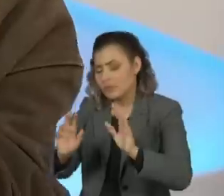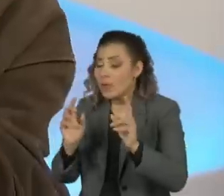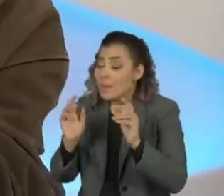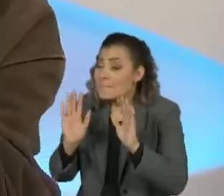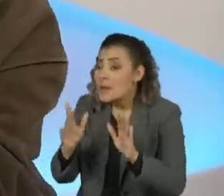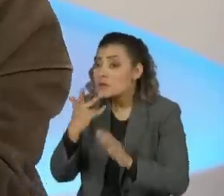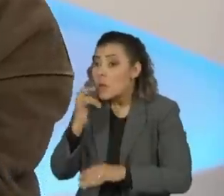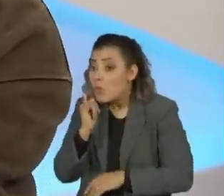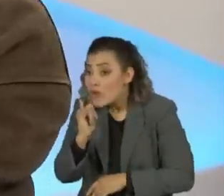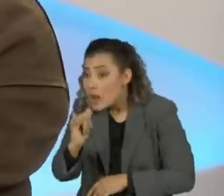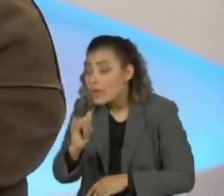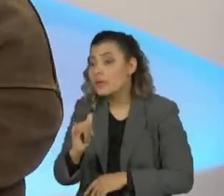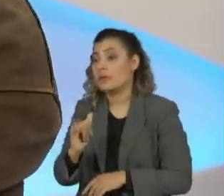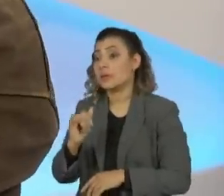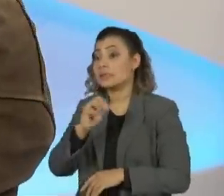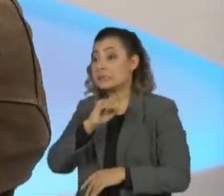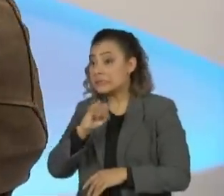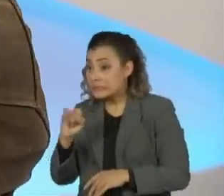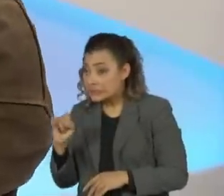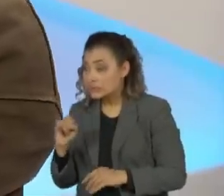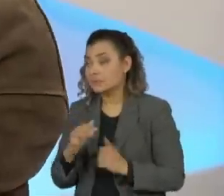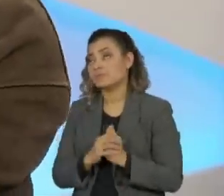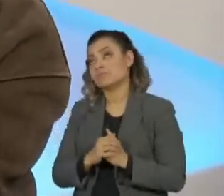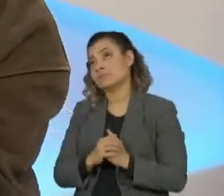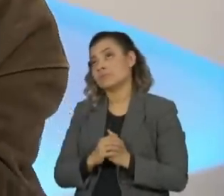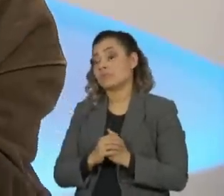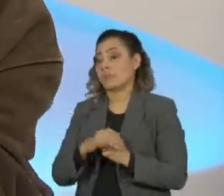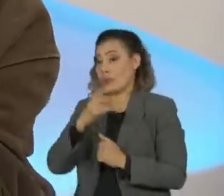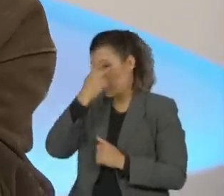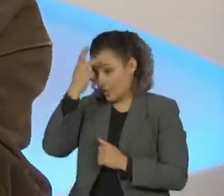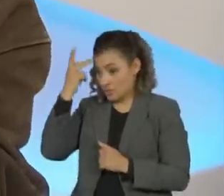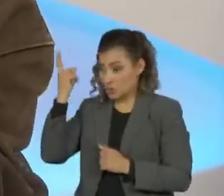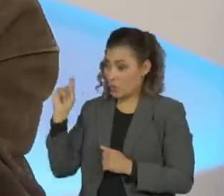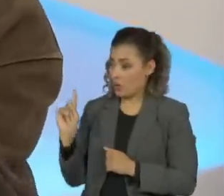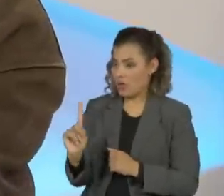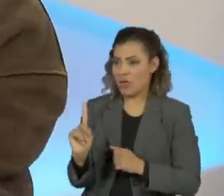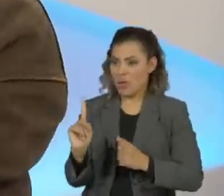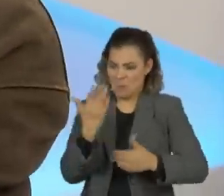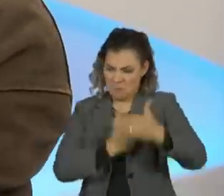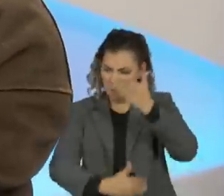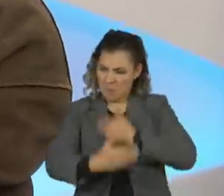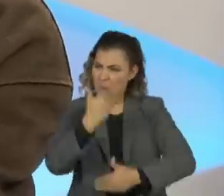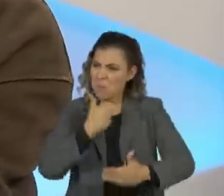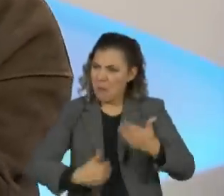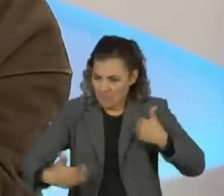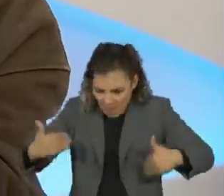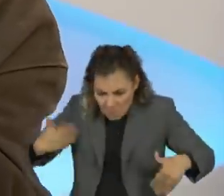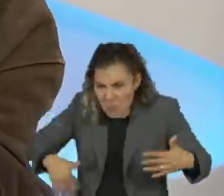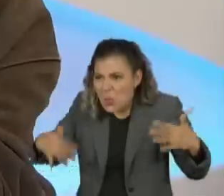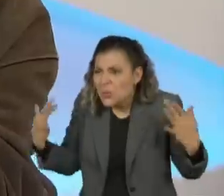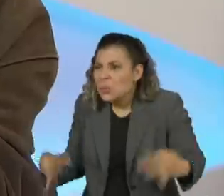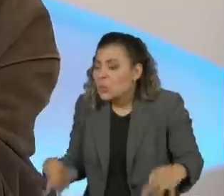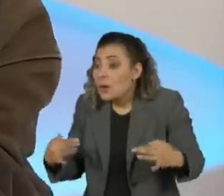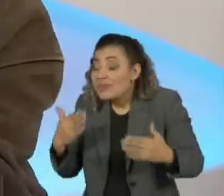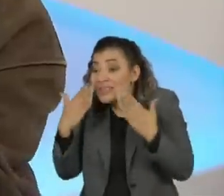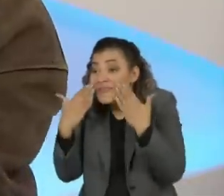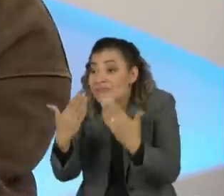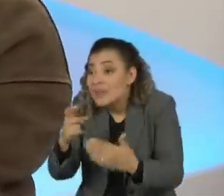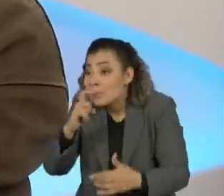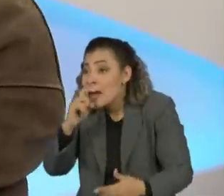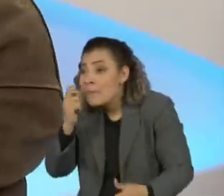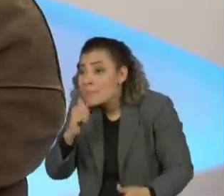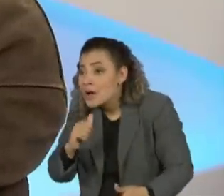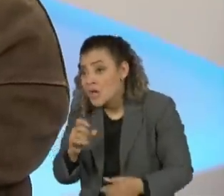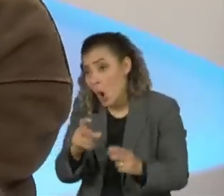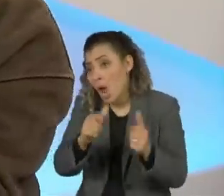eu falei assim, ah, é, né? Quando é para você pegar uma pessoa que foi esquartejada na frente dos pais, isso está